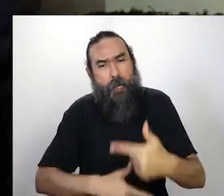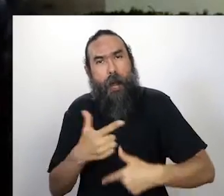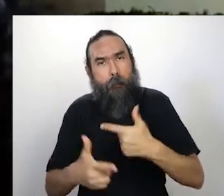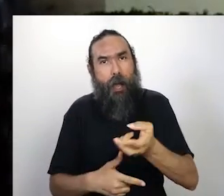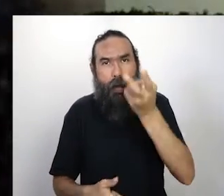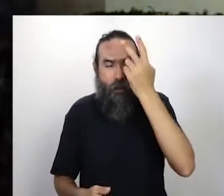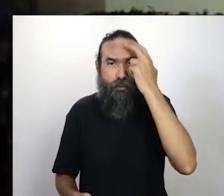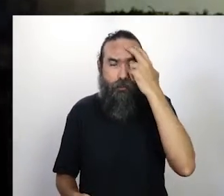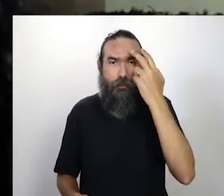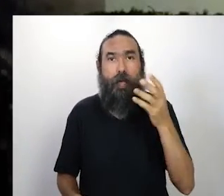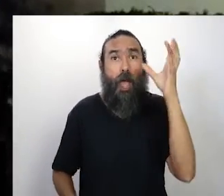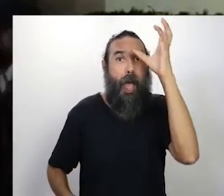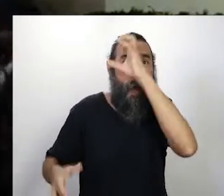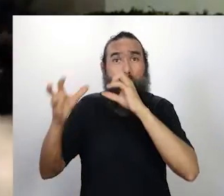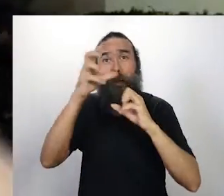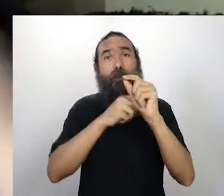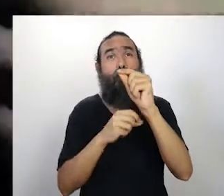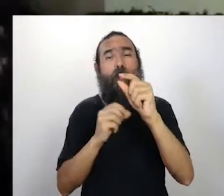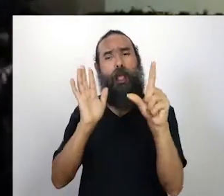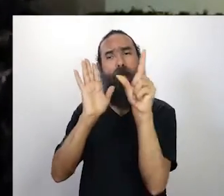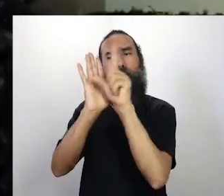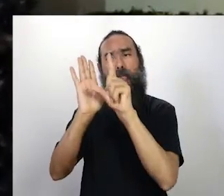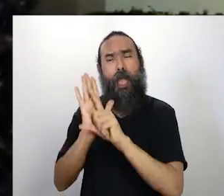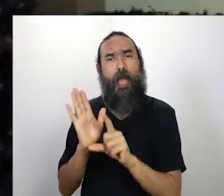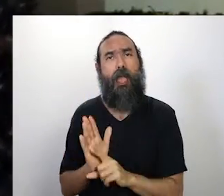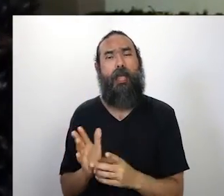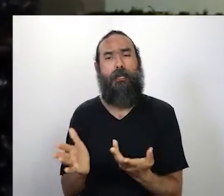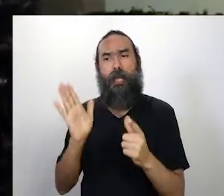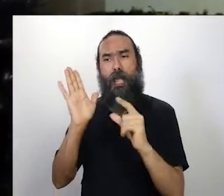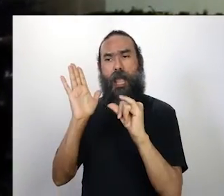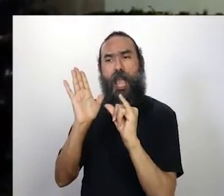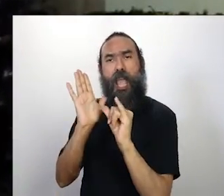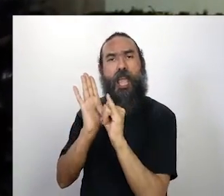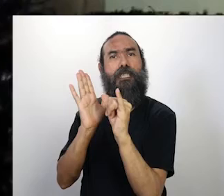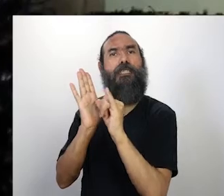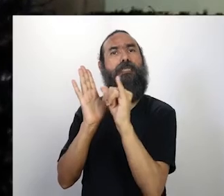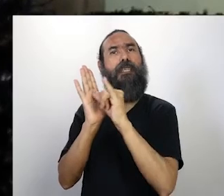questão de leis e editais e tudo mais aí que está posto.